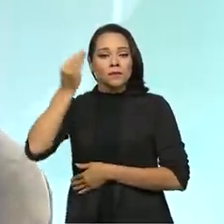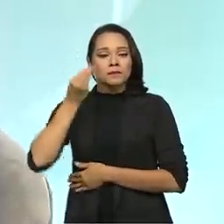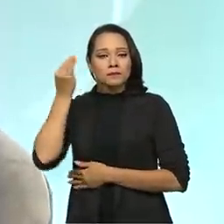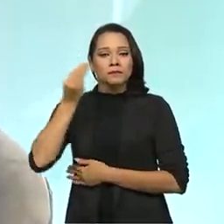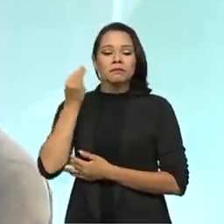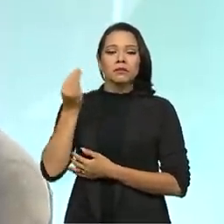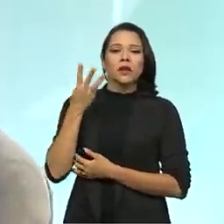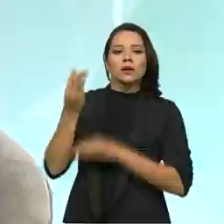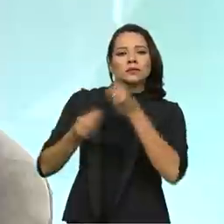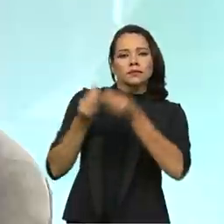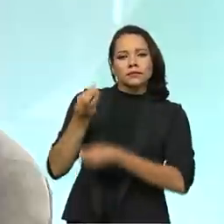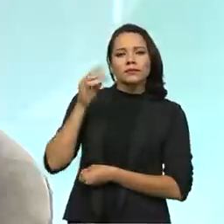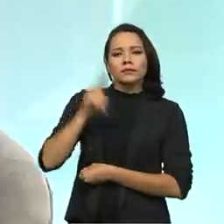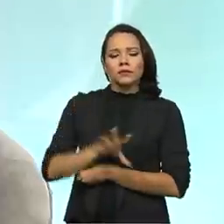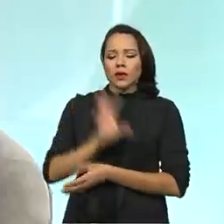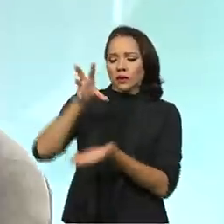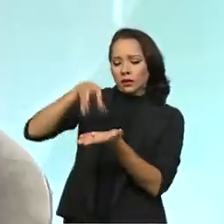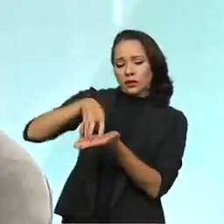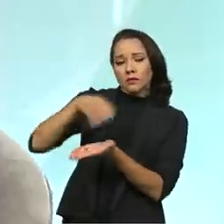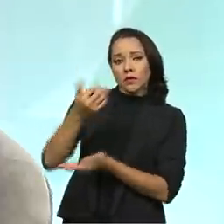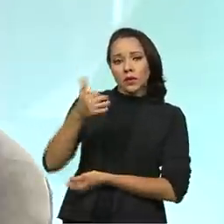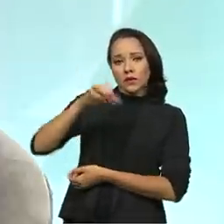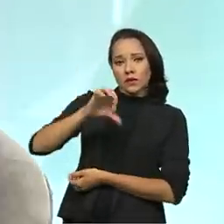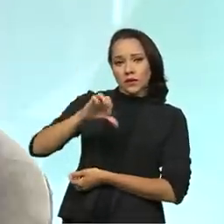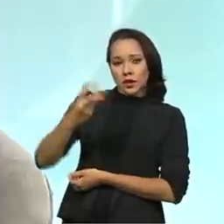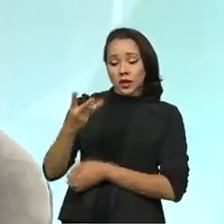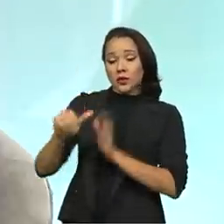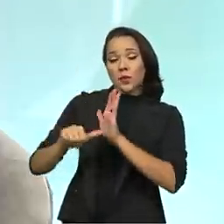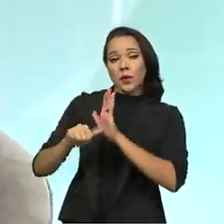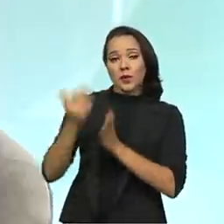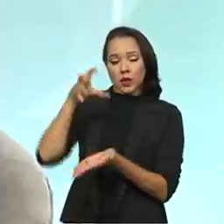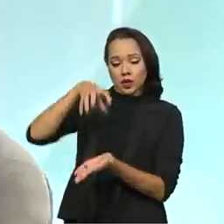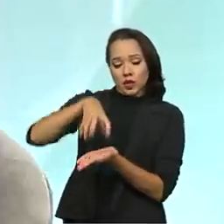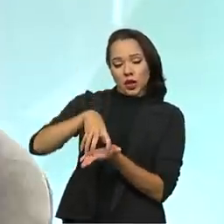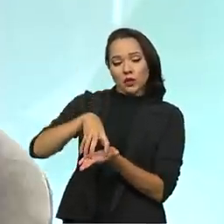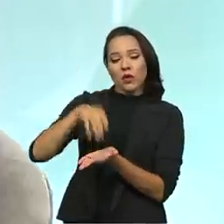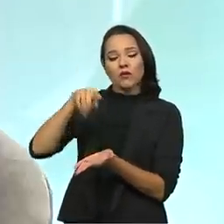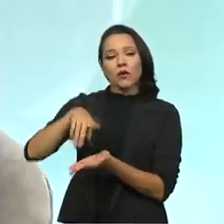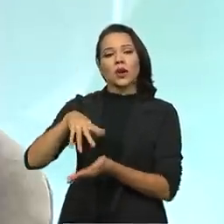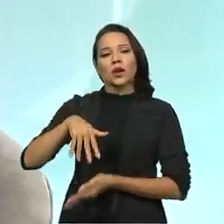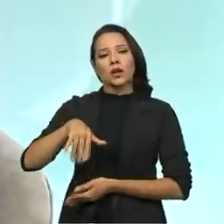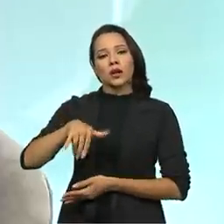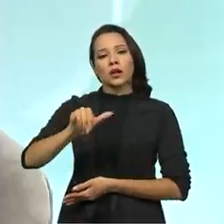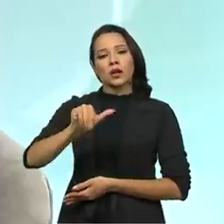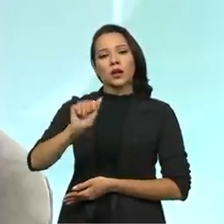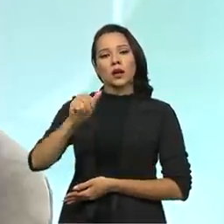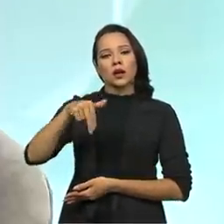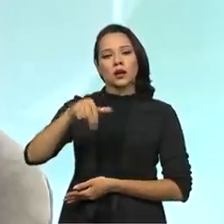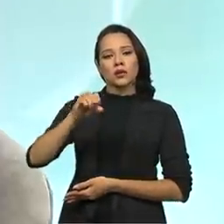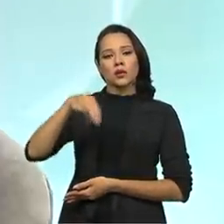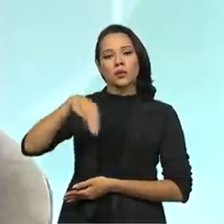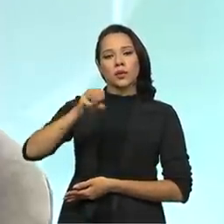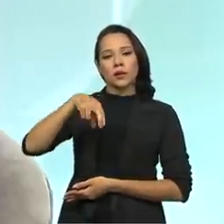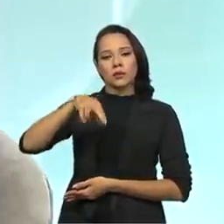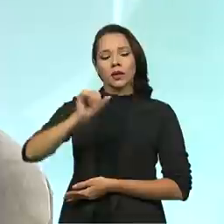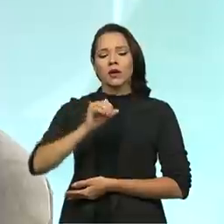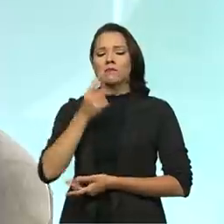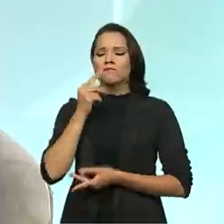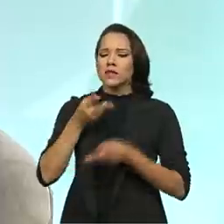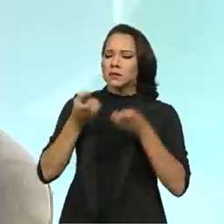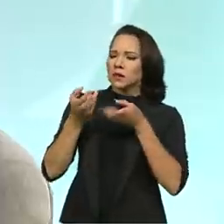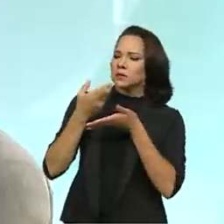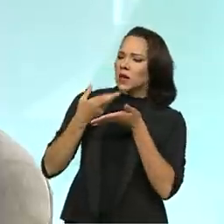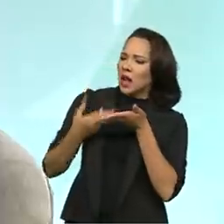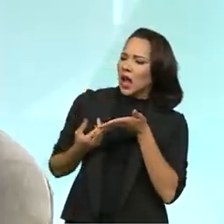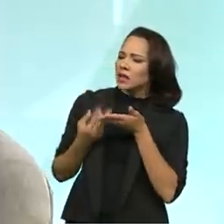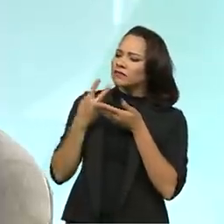como funcionaria um distrito é em 93, e o primeiro distrito foi o distrito Yanomami. Observando os relatos, a